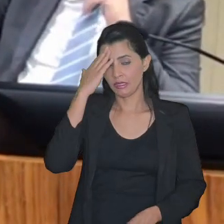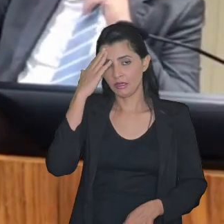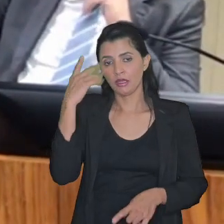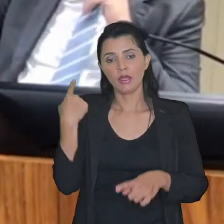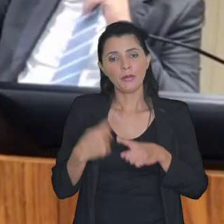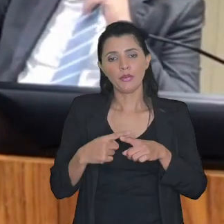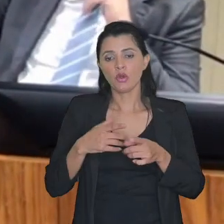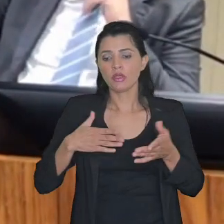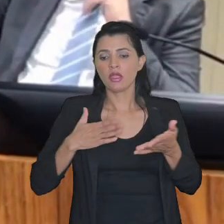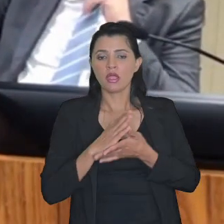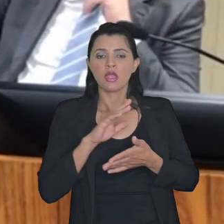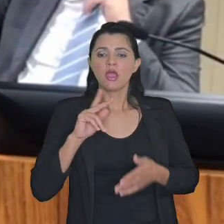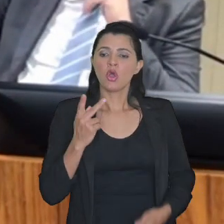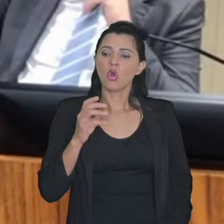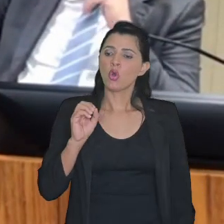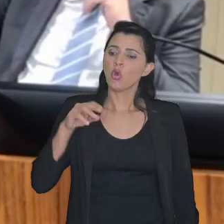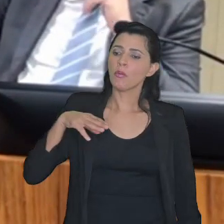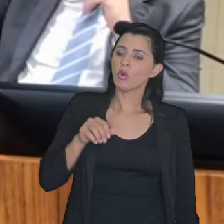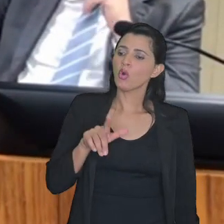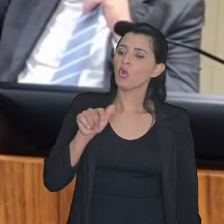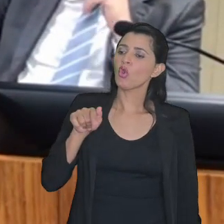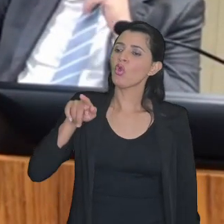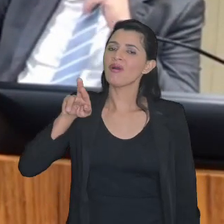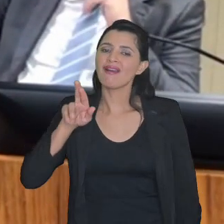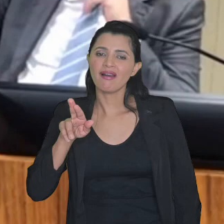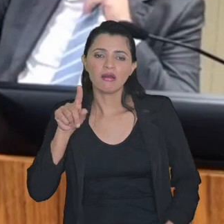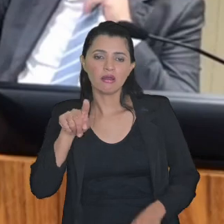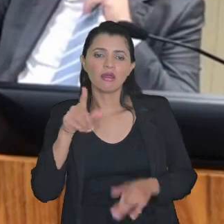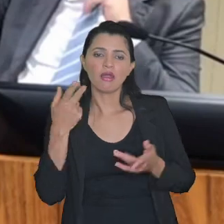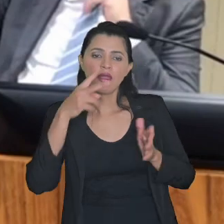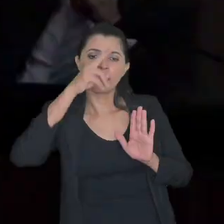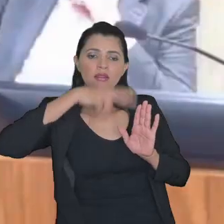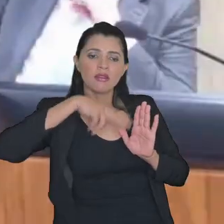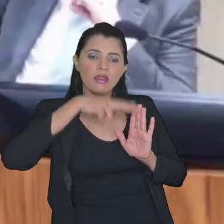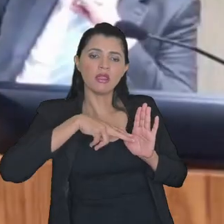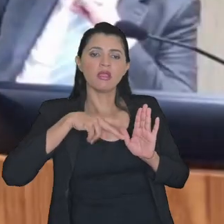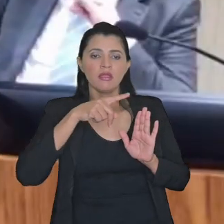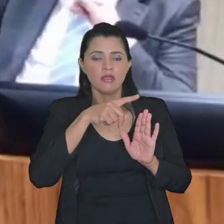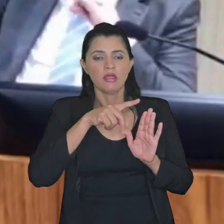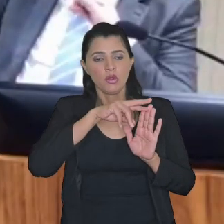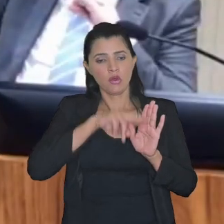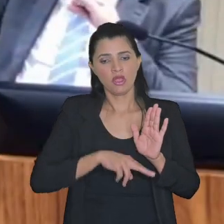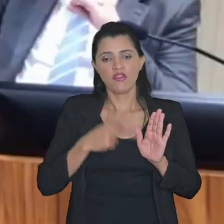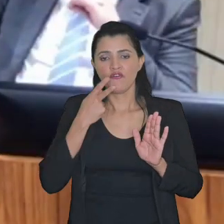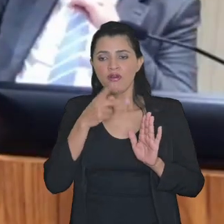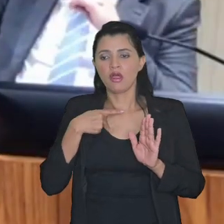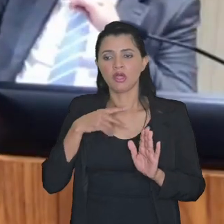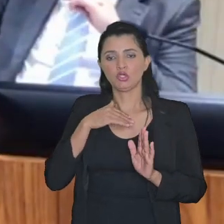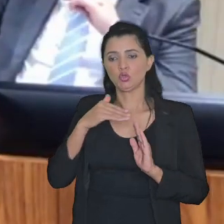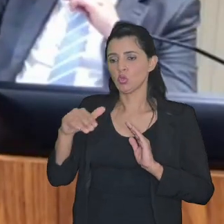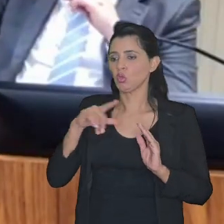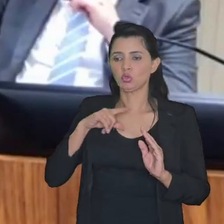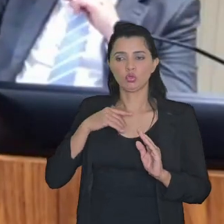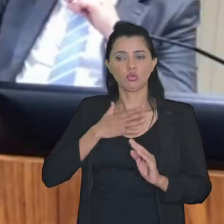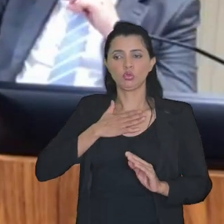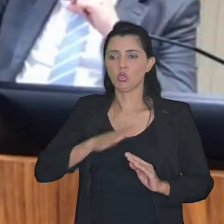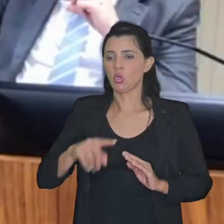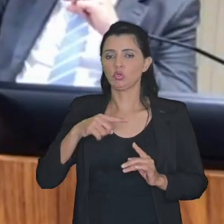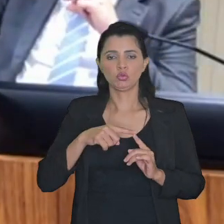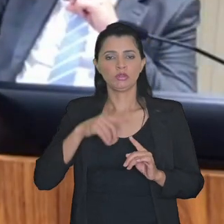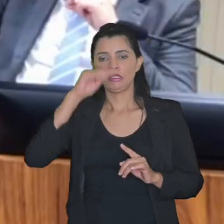o sentido de homologação o que é homologar é ler o termo de transação e falar isso eu não gosto isso é